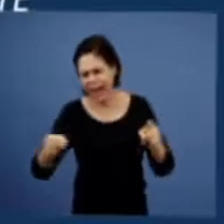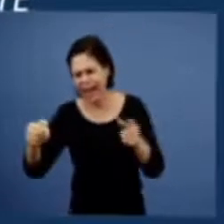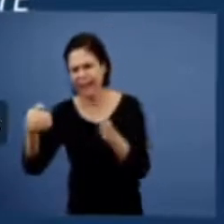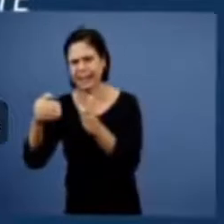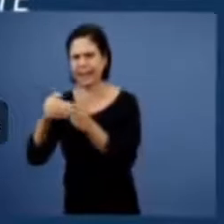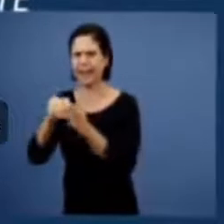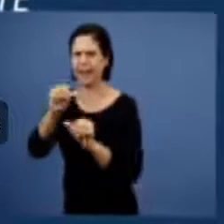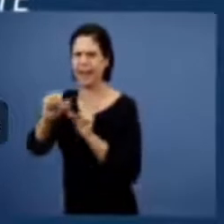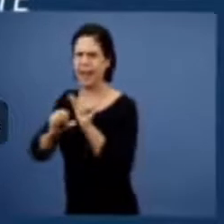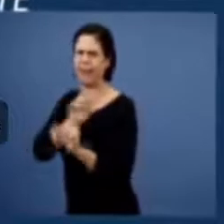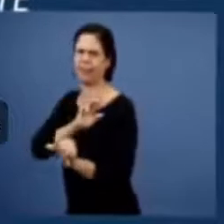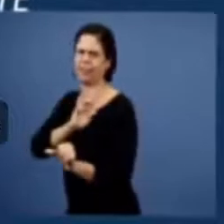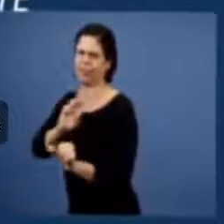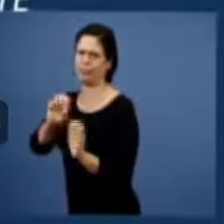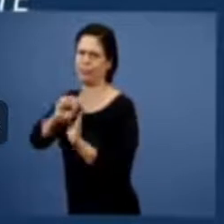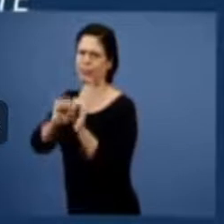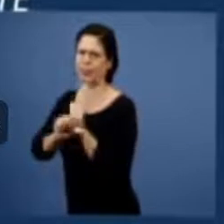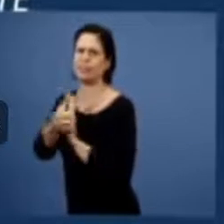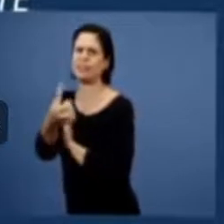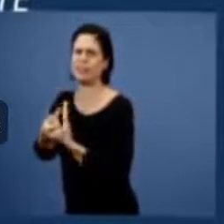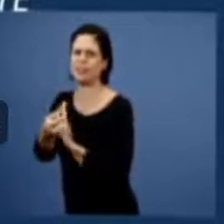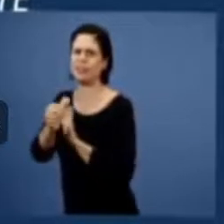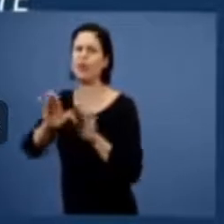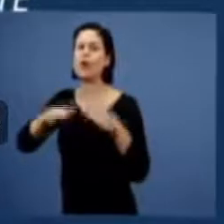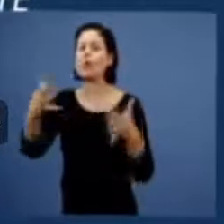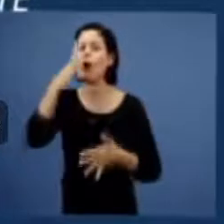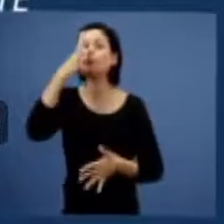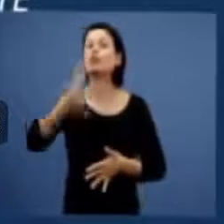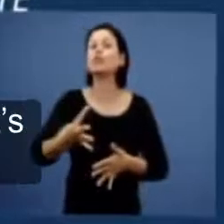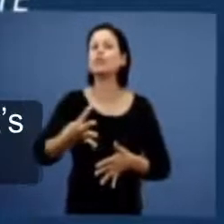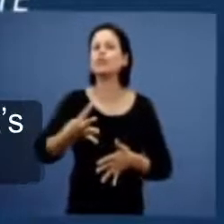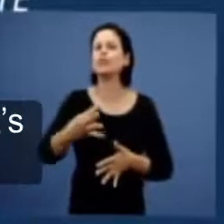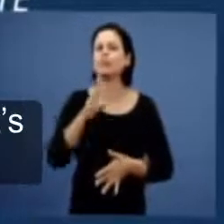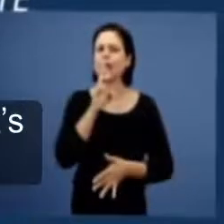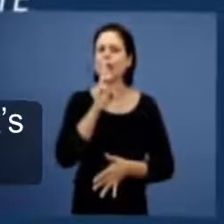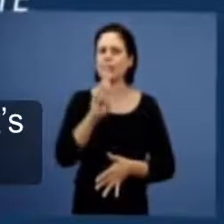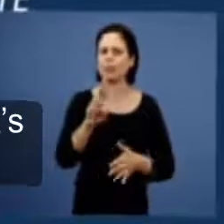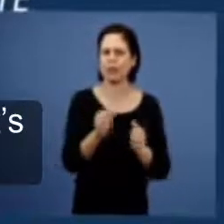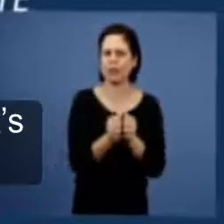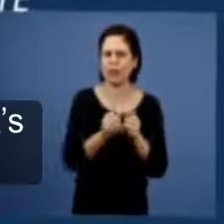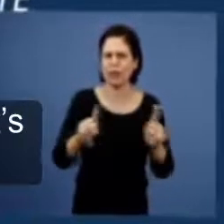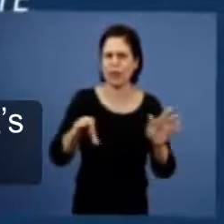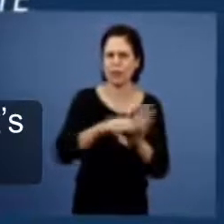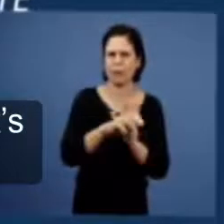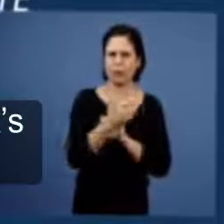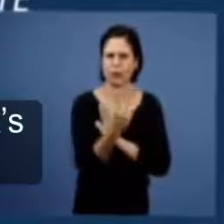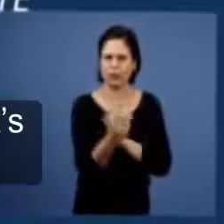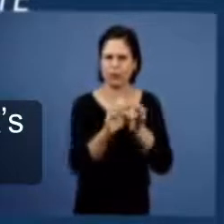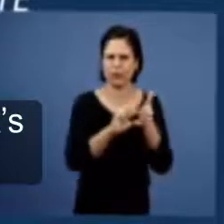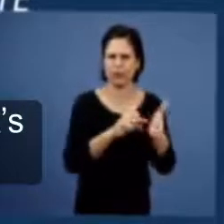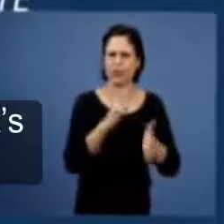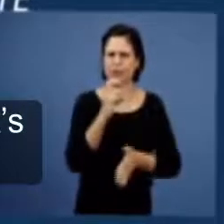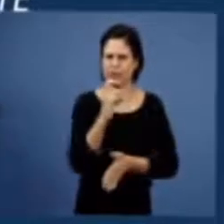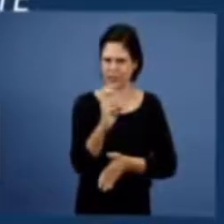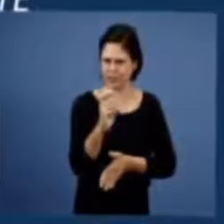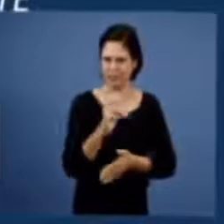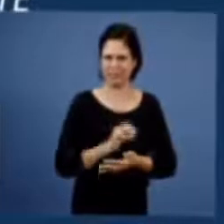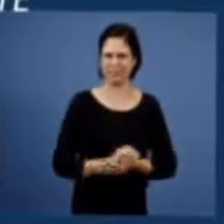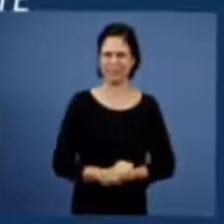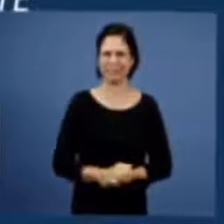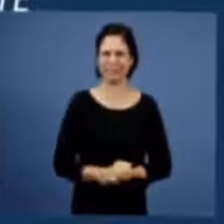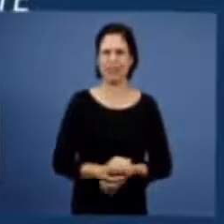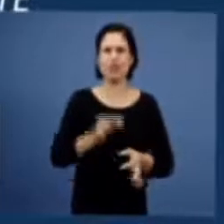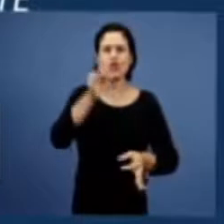reforma então, a resposta está lá em Apocalipse 2, 5 vamos ver essa resposta, nós já citamos o texto o que que diz lá?